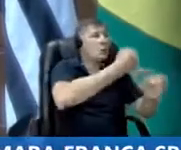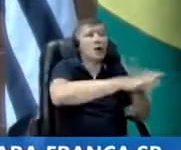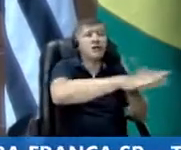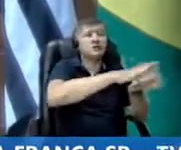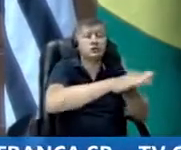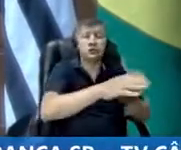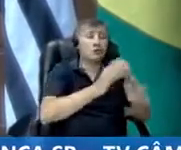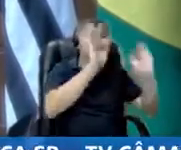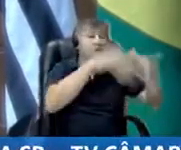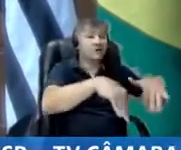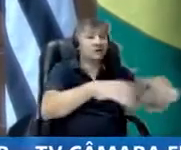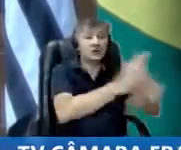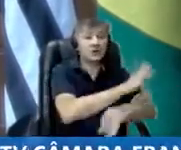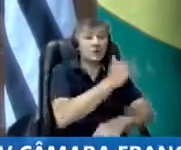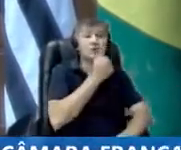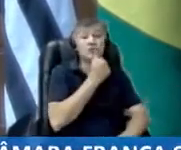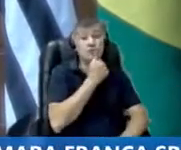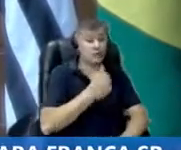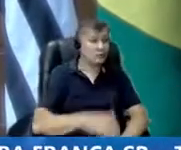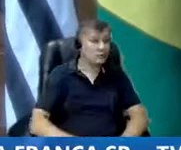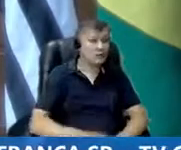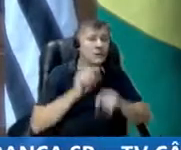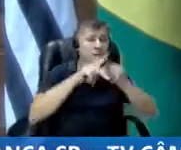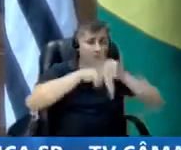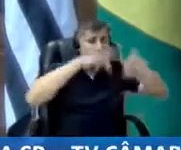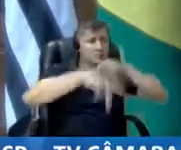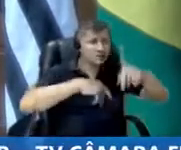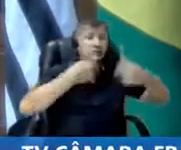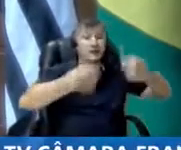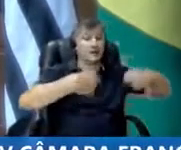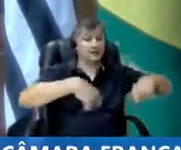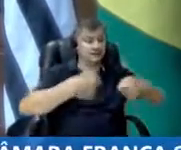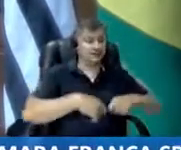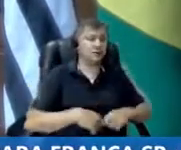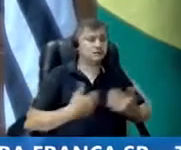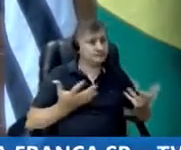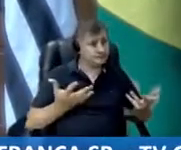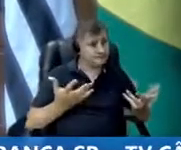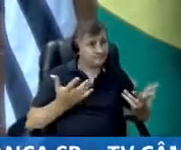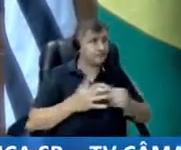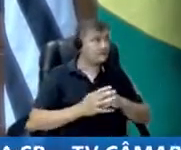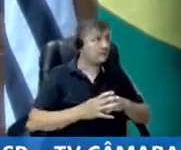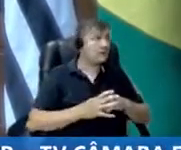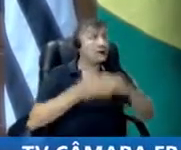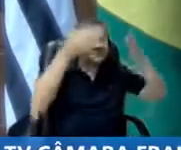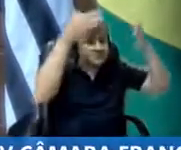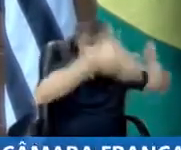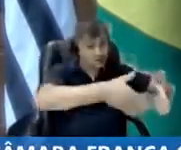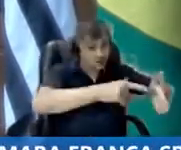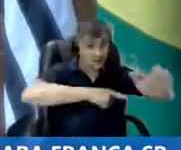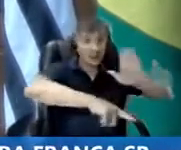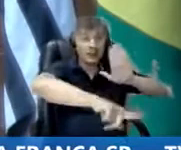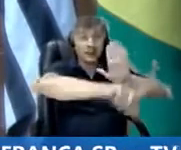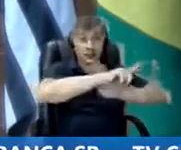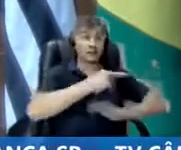está lá. E a população precisando. Porque como no cemitério existe uma lei que não pode transferir os